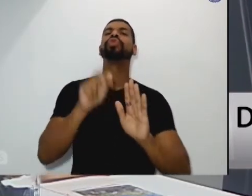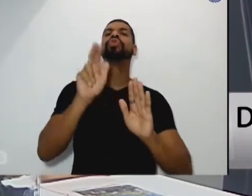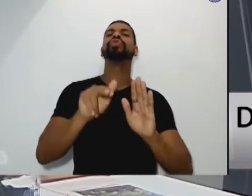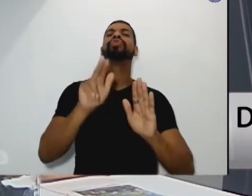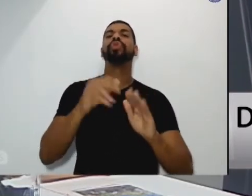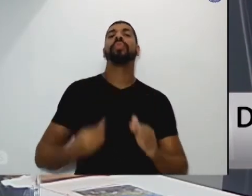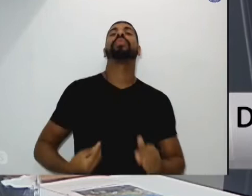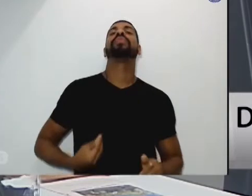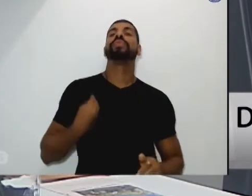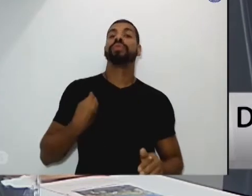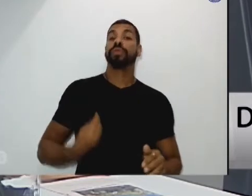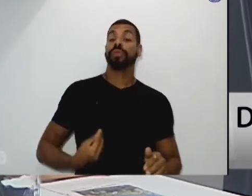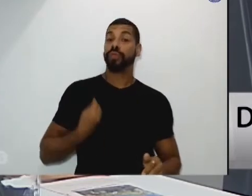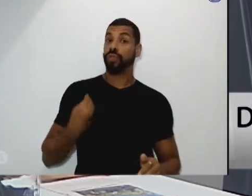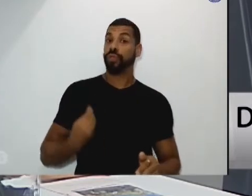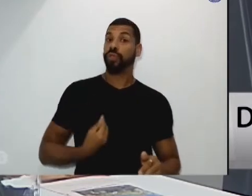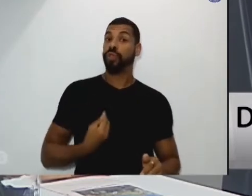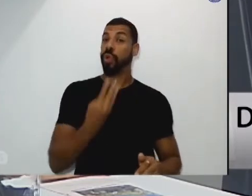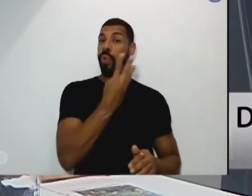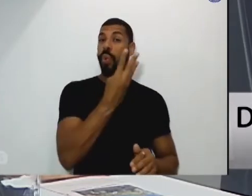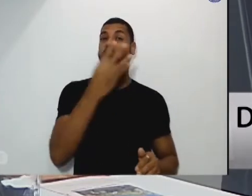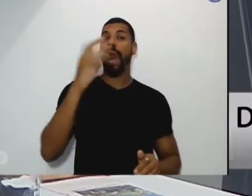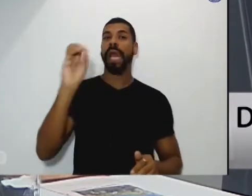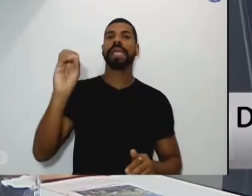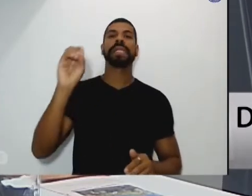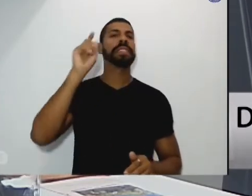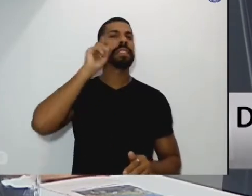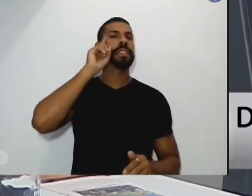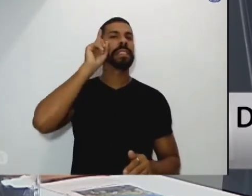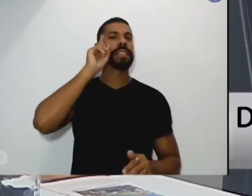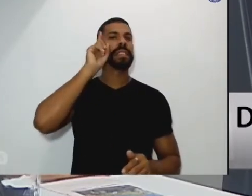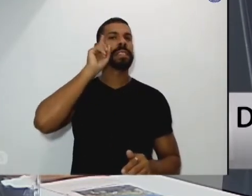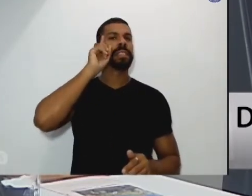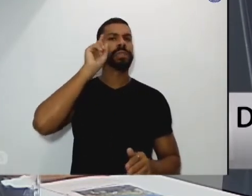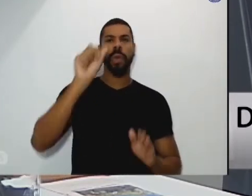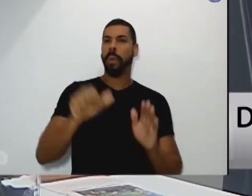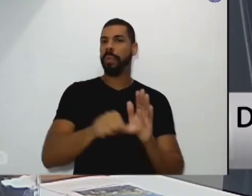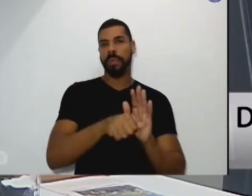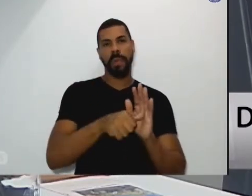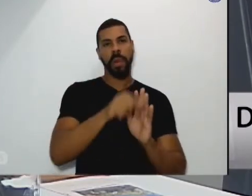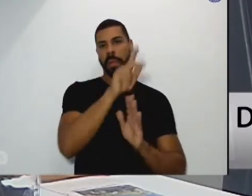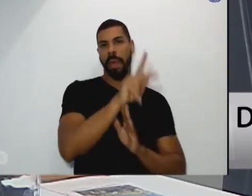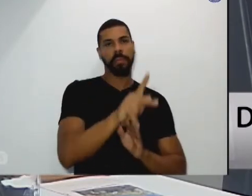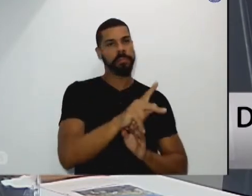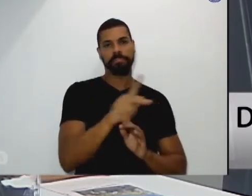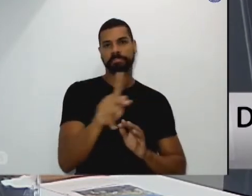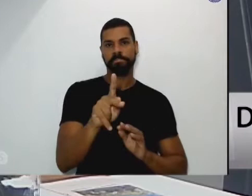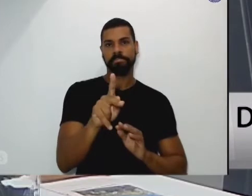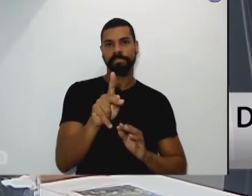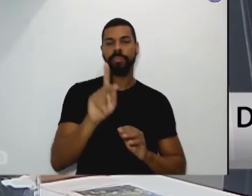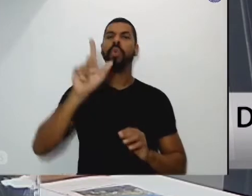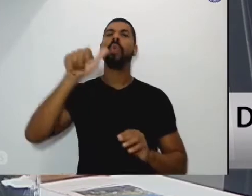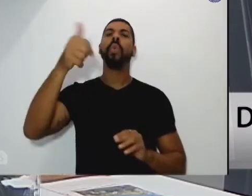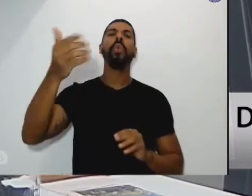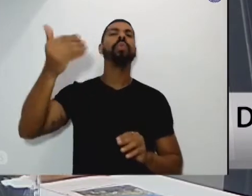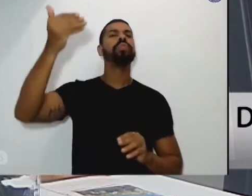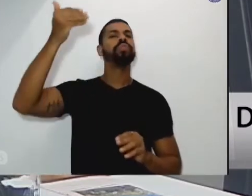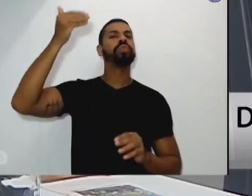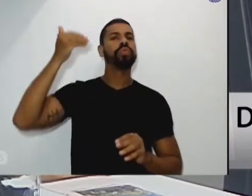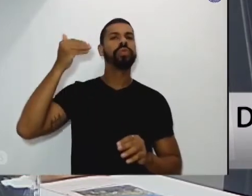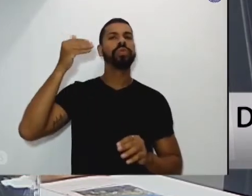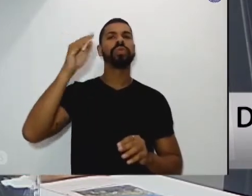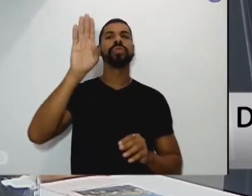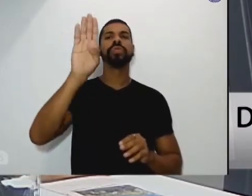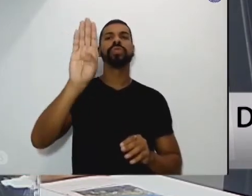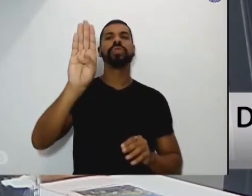quaresma campanha da fraternidade não é o primeiro Papa o Papa Bento aqui ele lembra